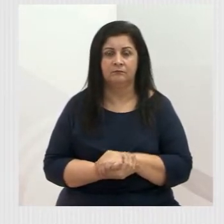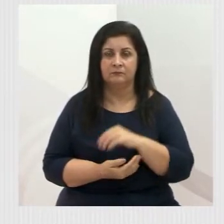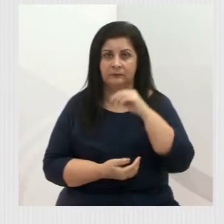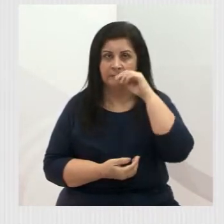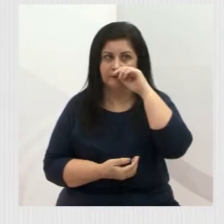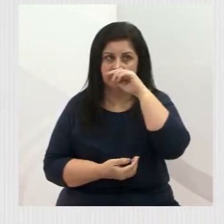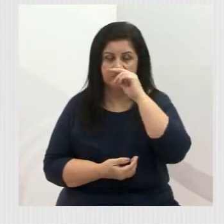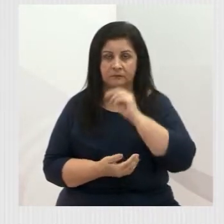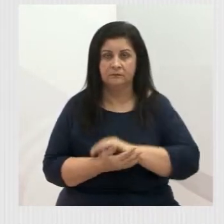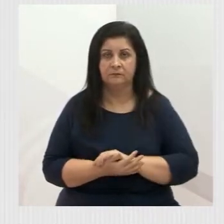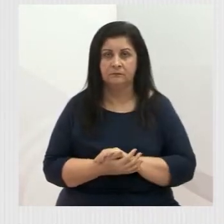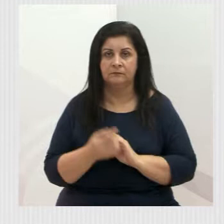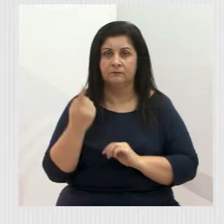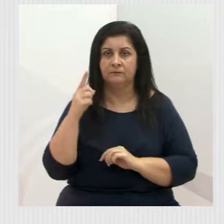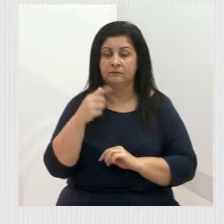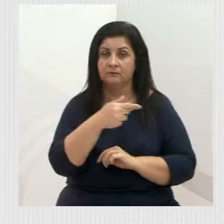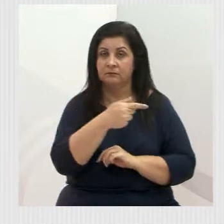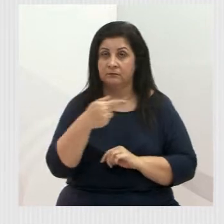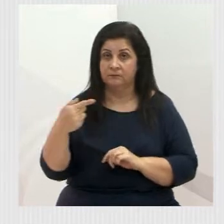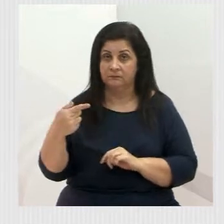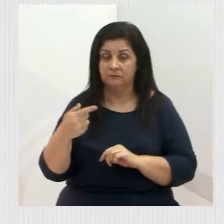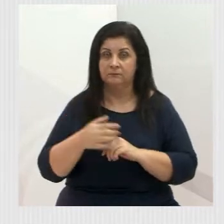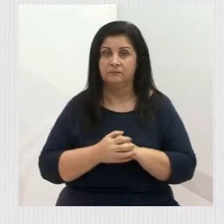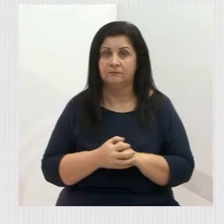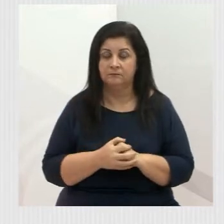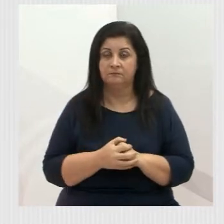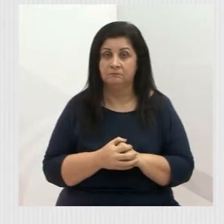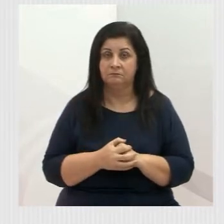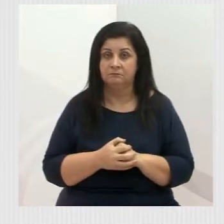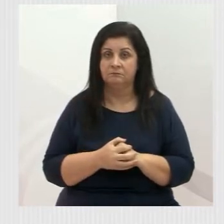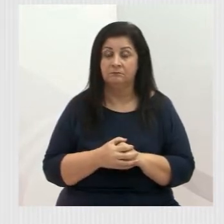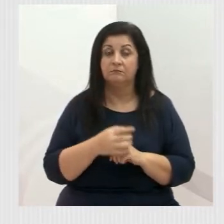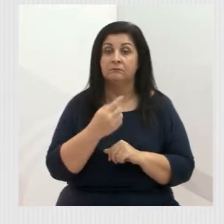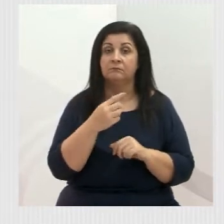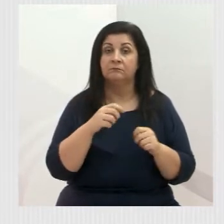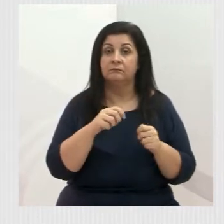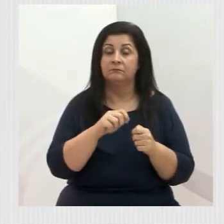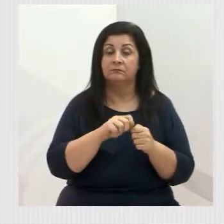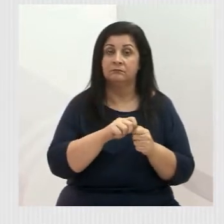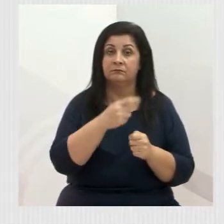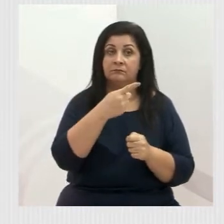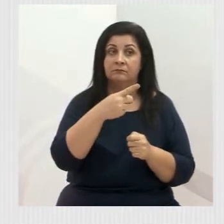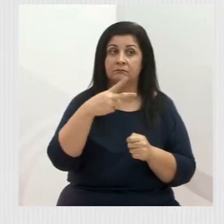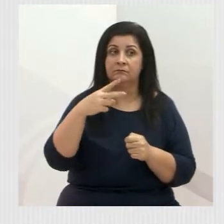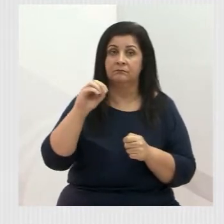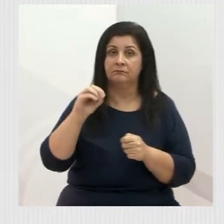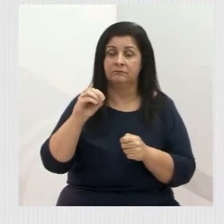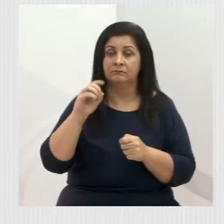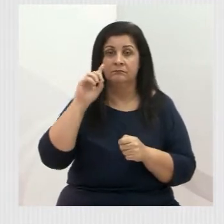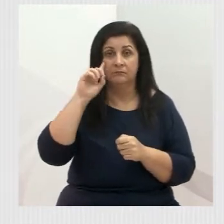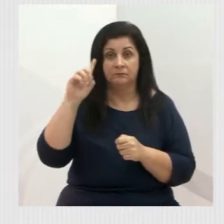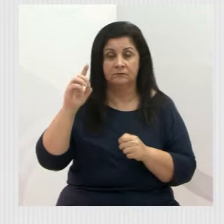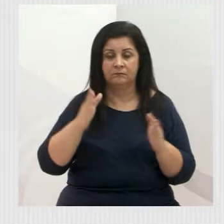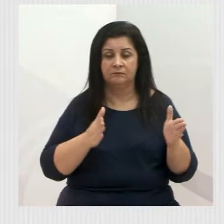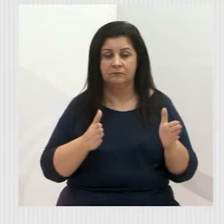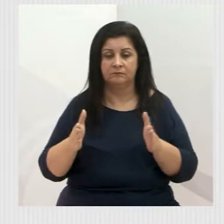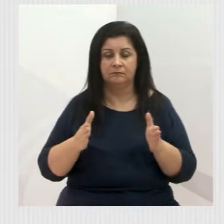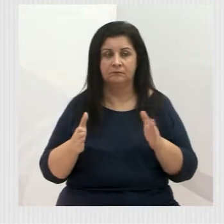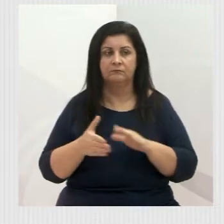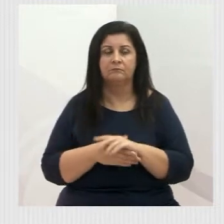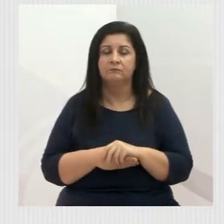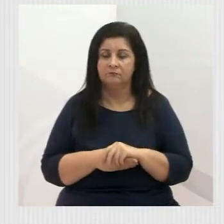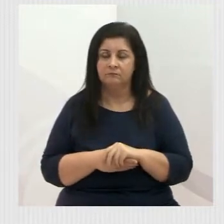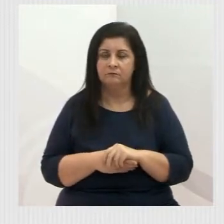Na última semana, Maria Amélia completou 120 dias de mandato como vereadora em Jacareí. Nesse